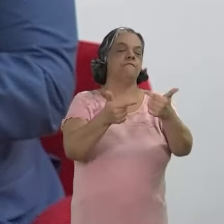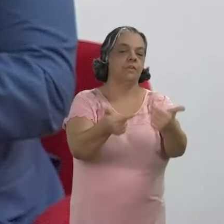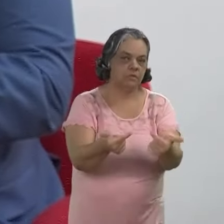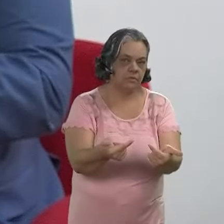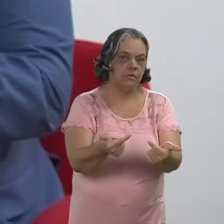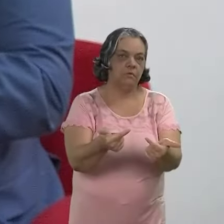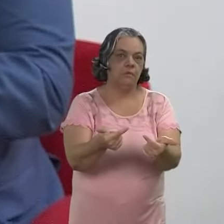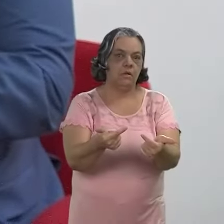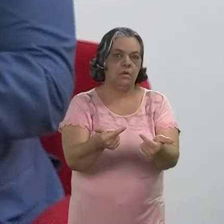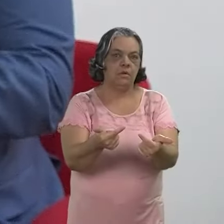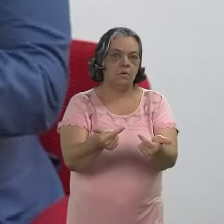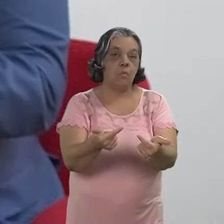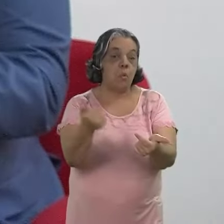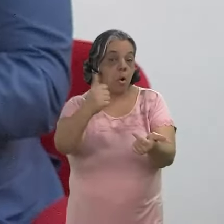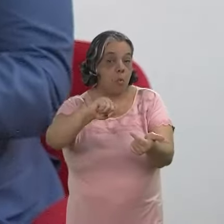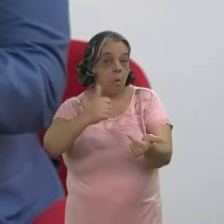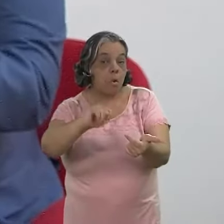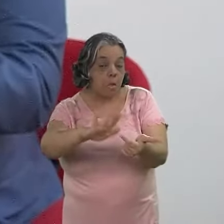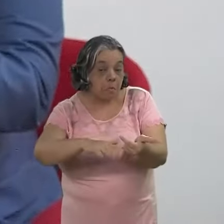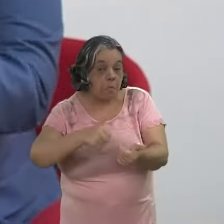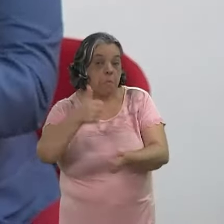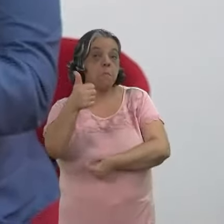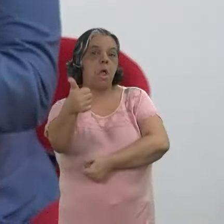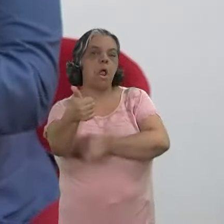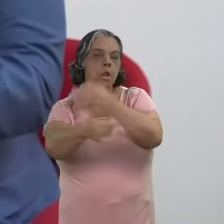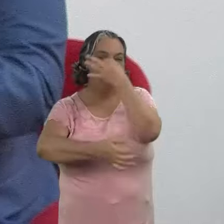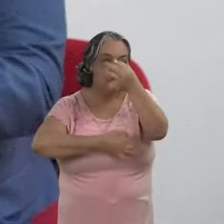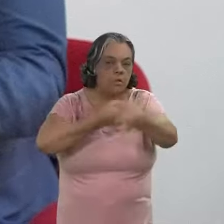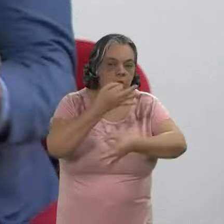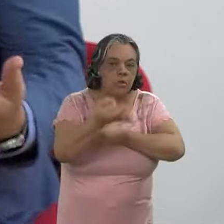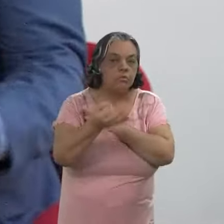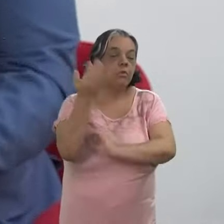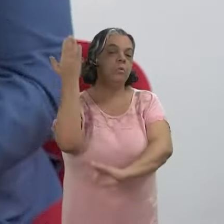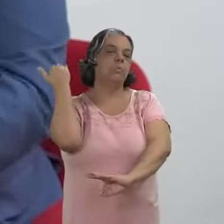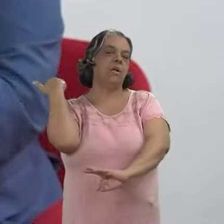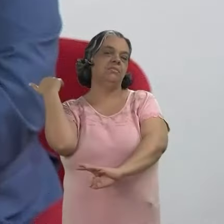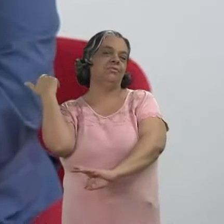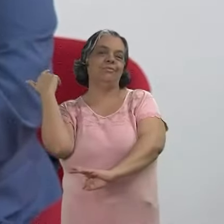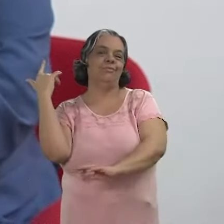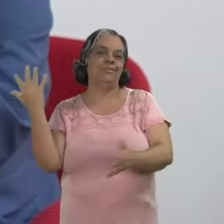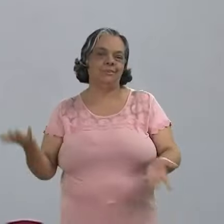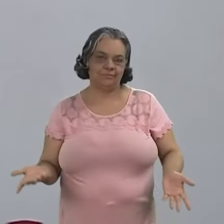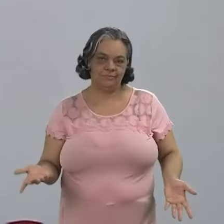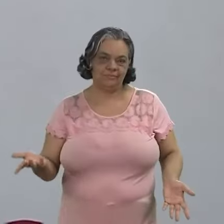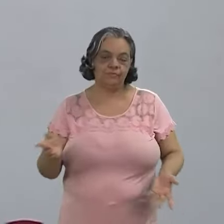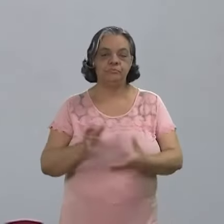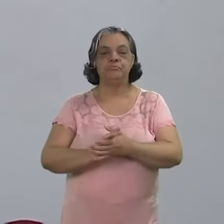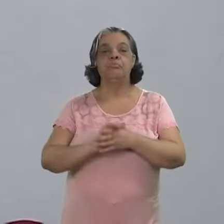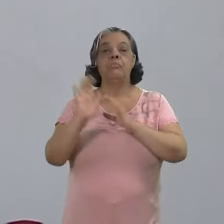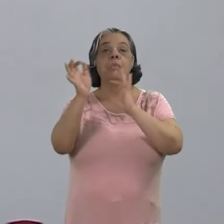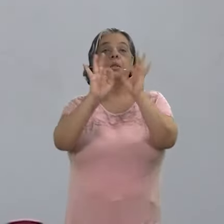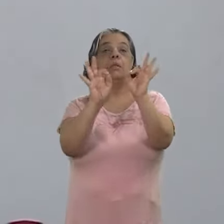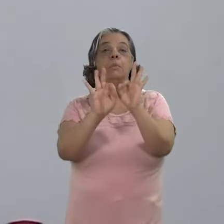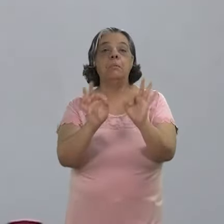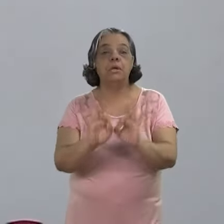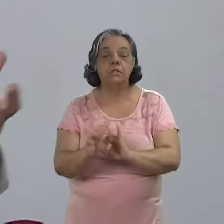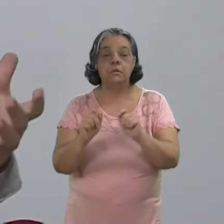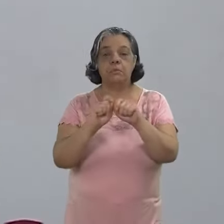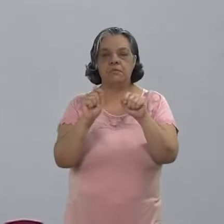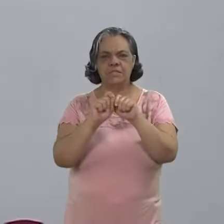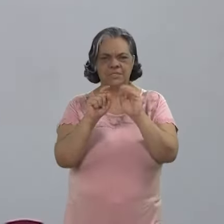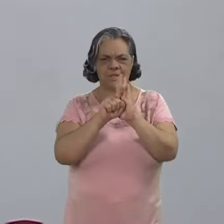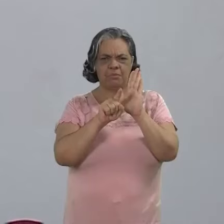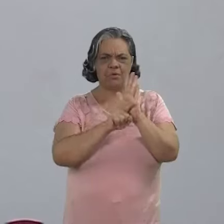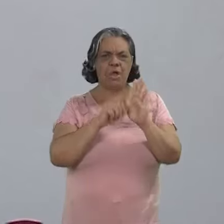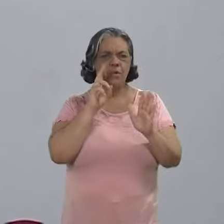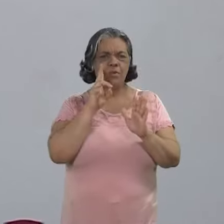hoje é enfrentada com uma qualidade melhor de argumentos do que era no passado. Na preparação para a